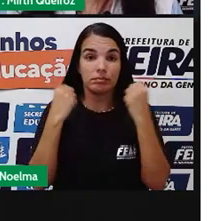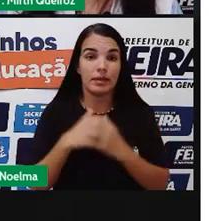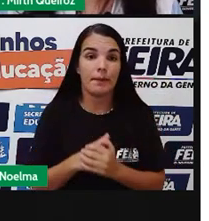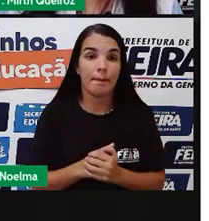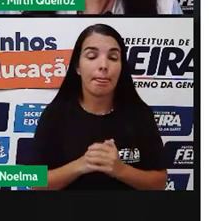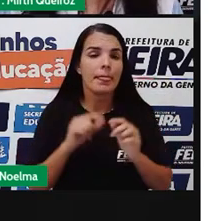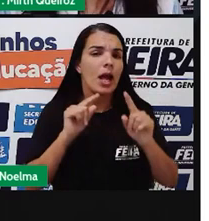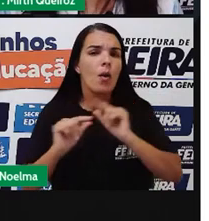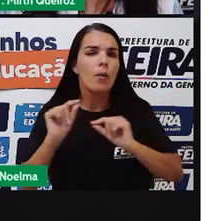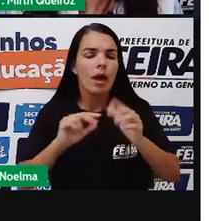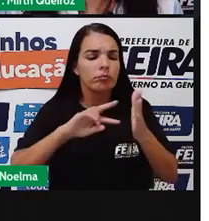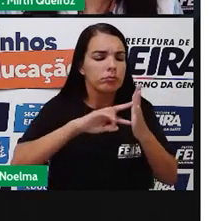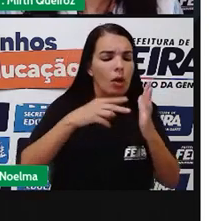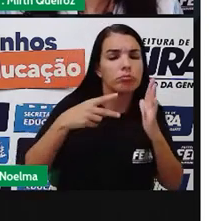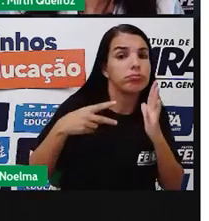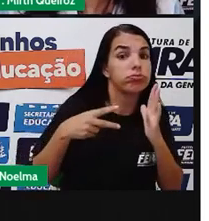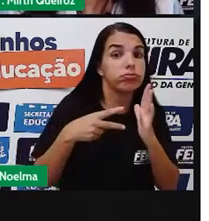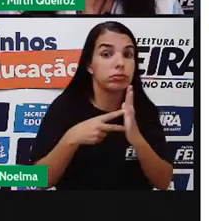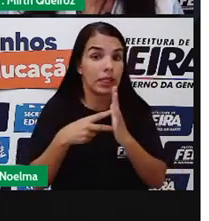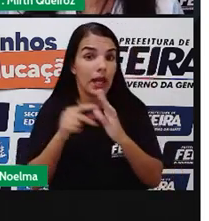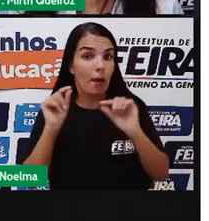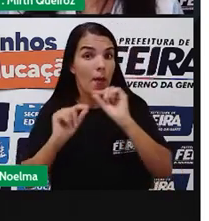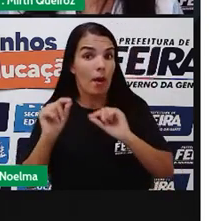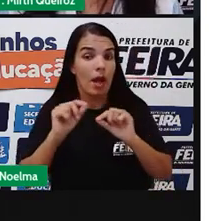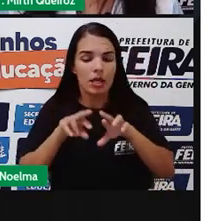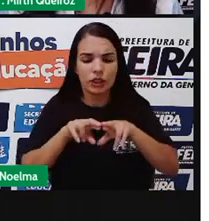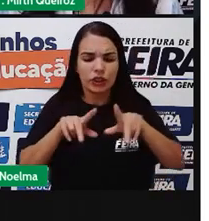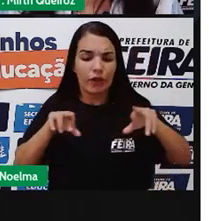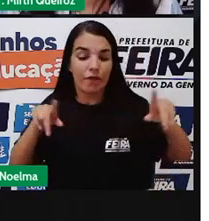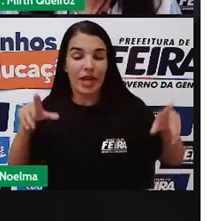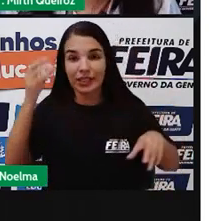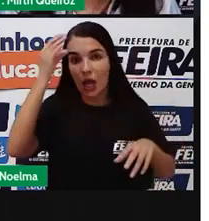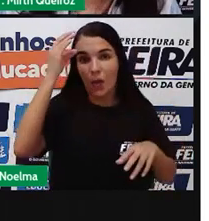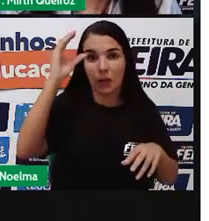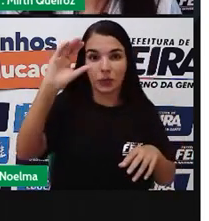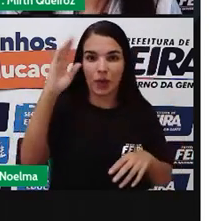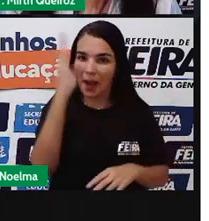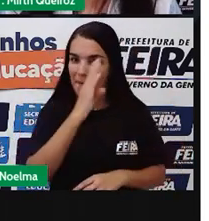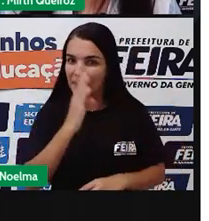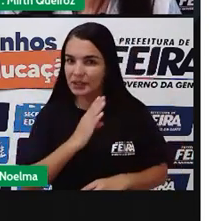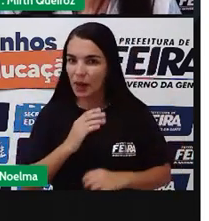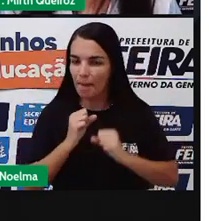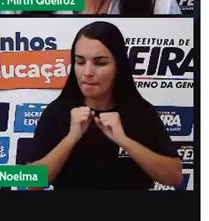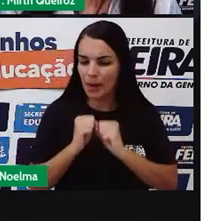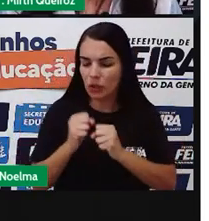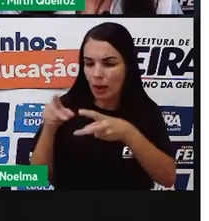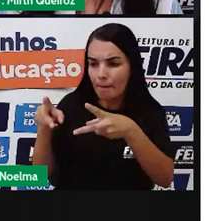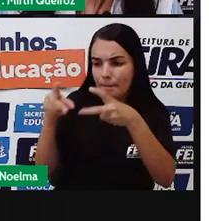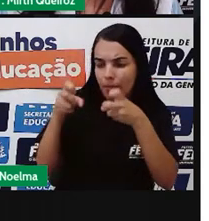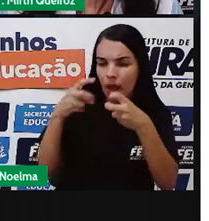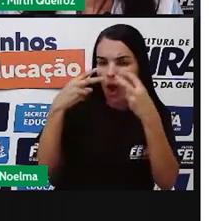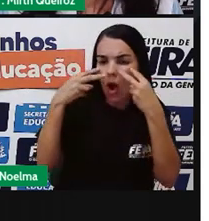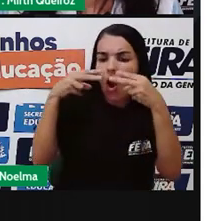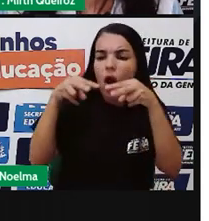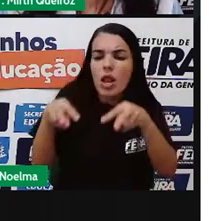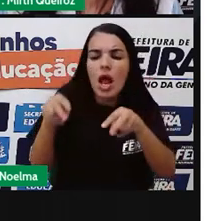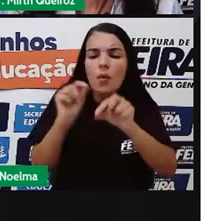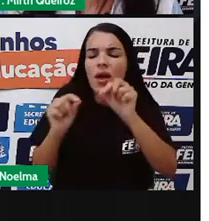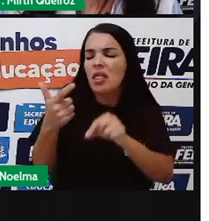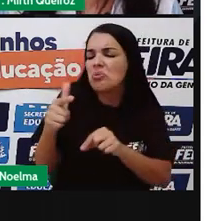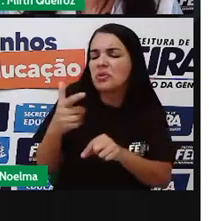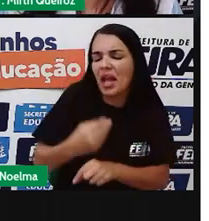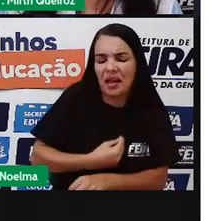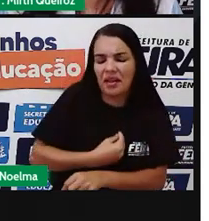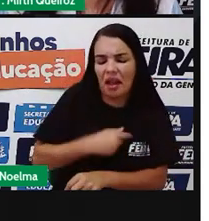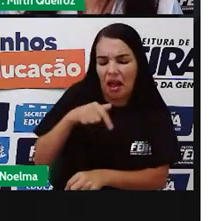A concepção diversa, então, de cultura brasileira pode resultar nesse olhar equivocado quanto à não existência